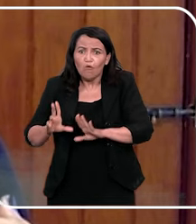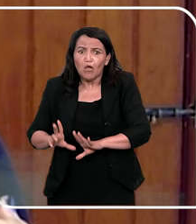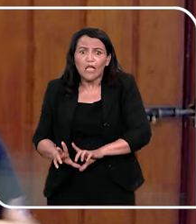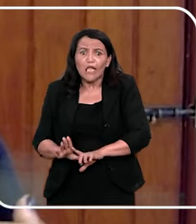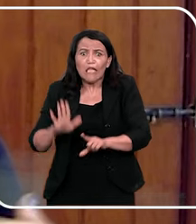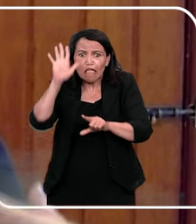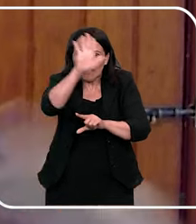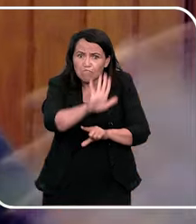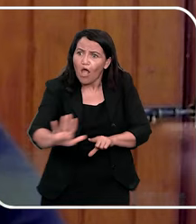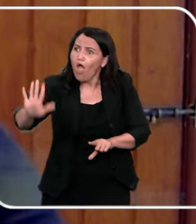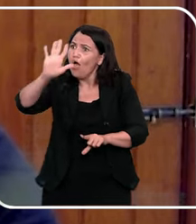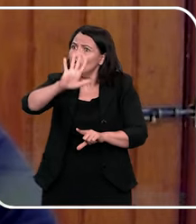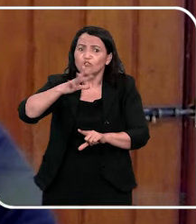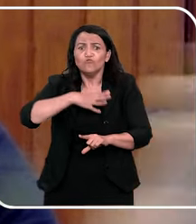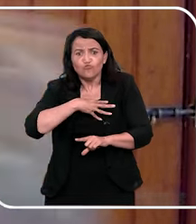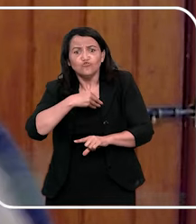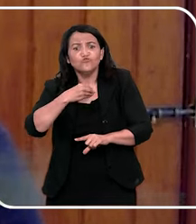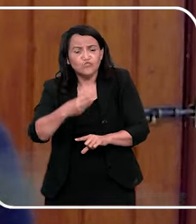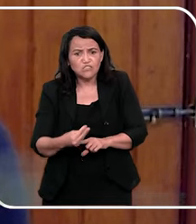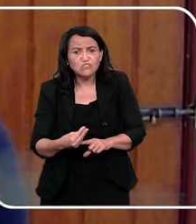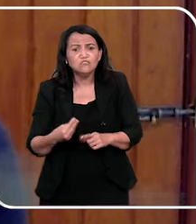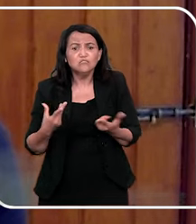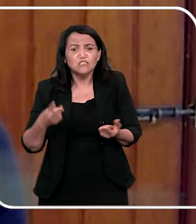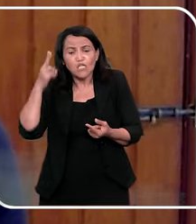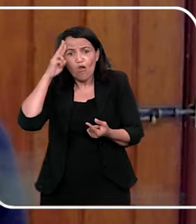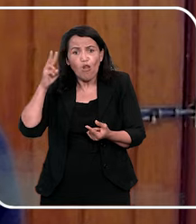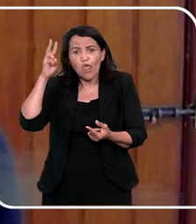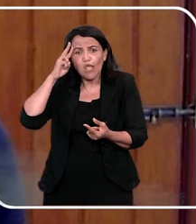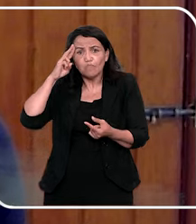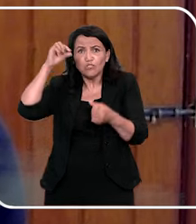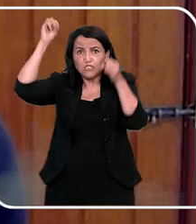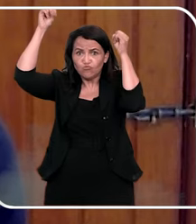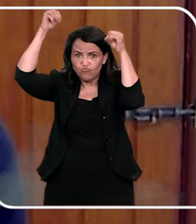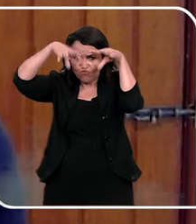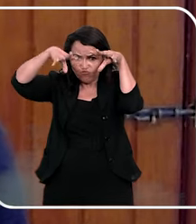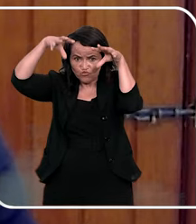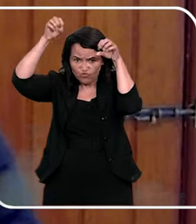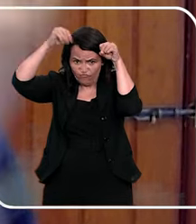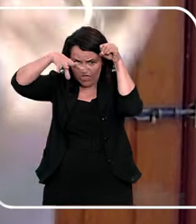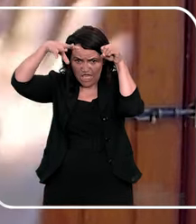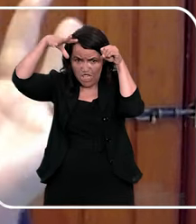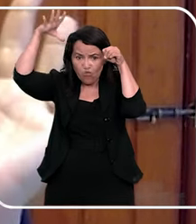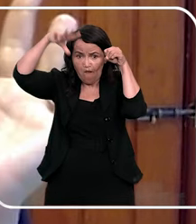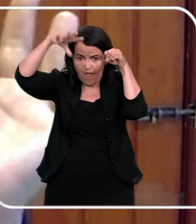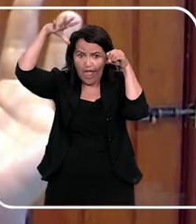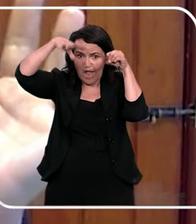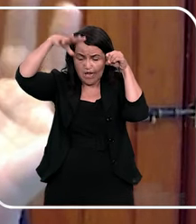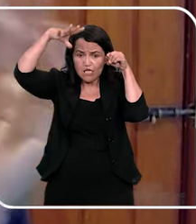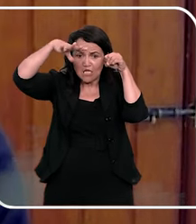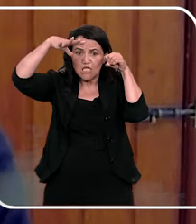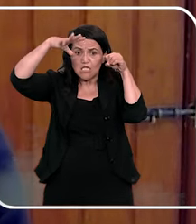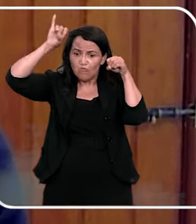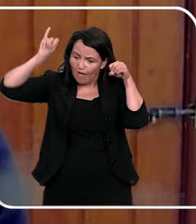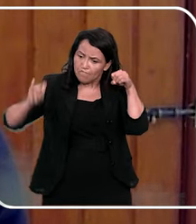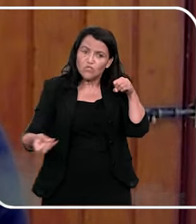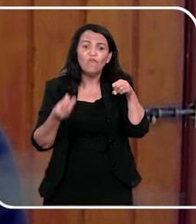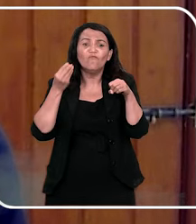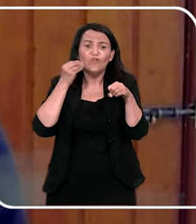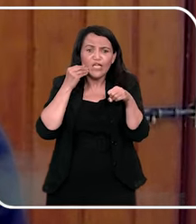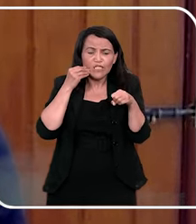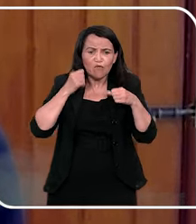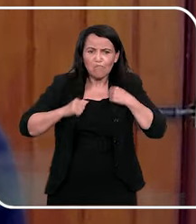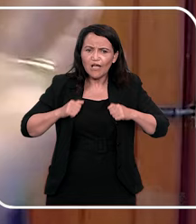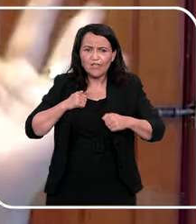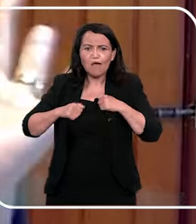acho, eu me identifico com o que a Gil falou do chuveiro, porque eu ia para o clube com os meninos, já aproveitava para dar o banho ali em público mesmo, com